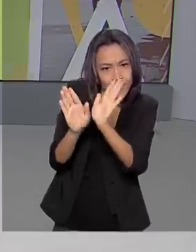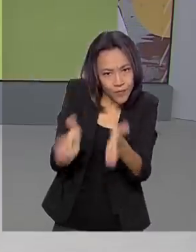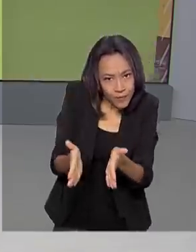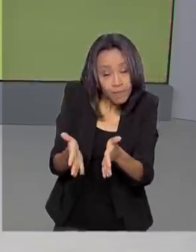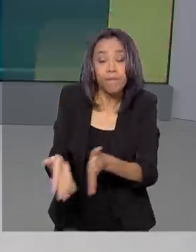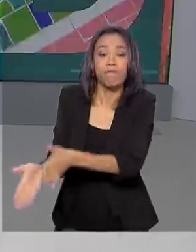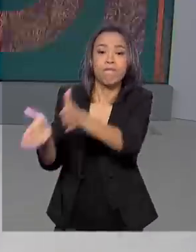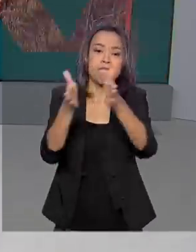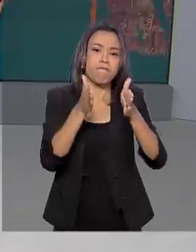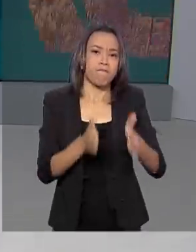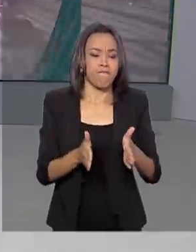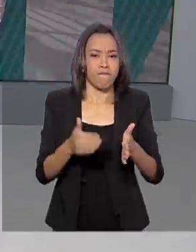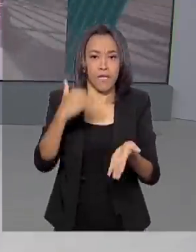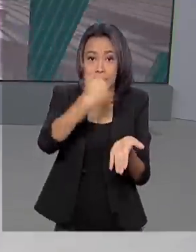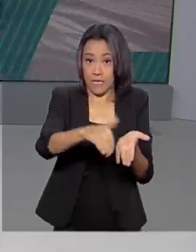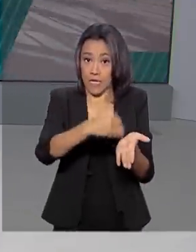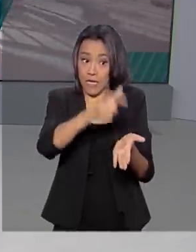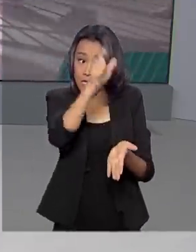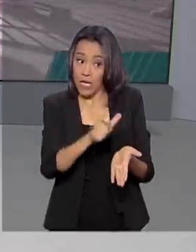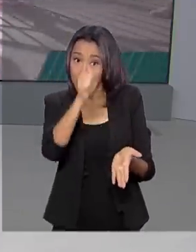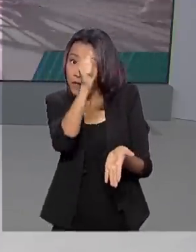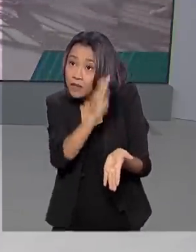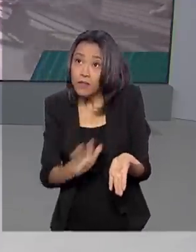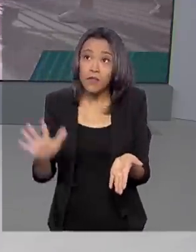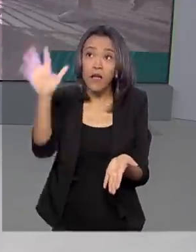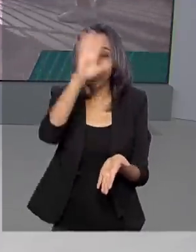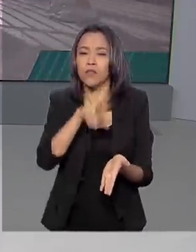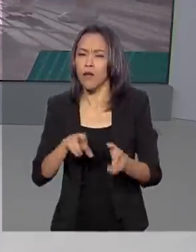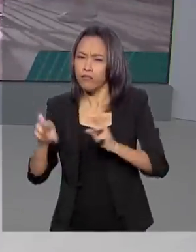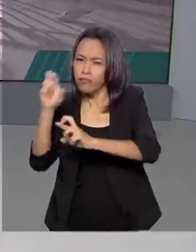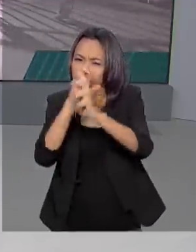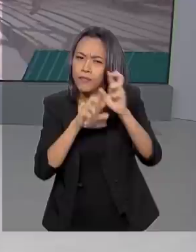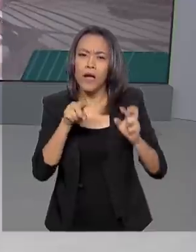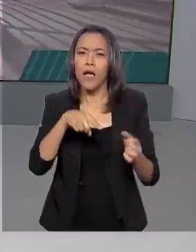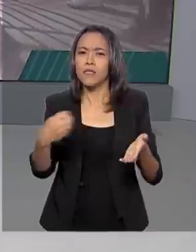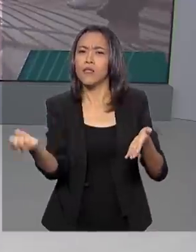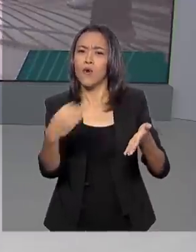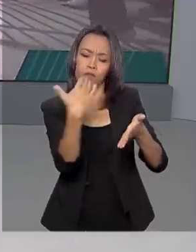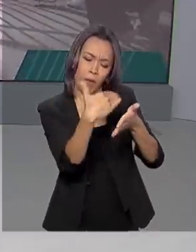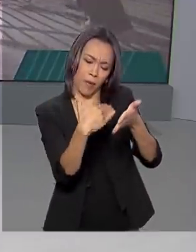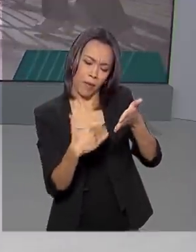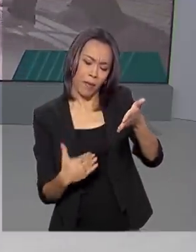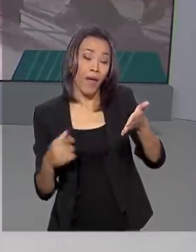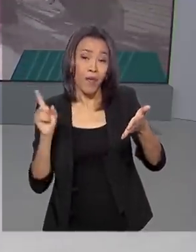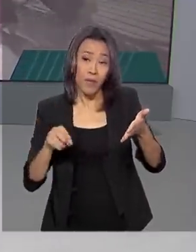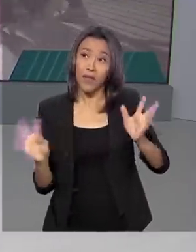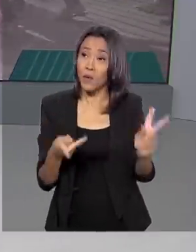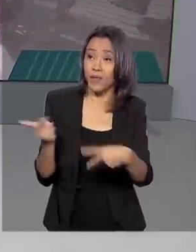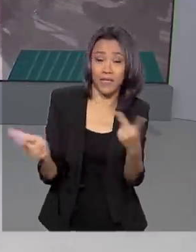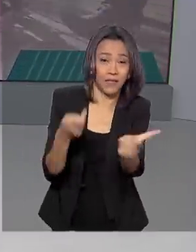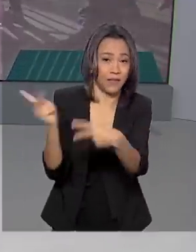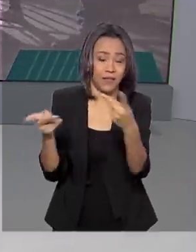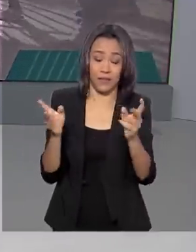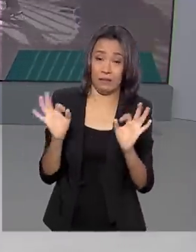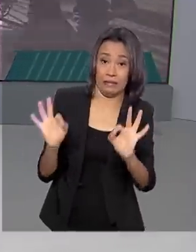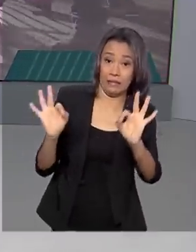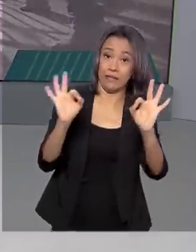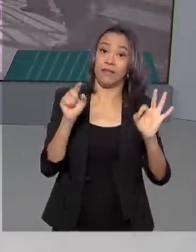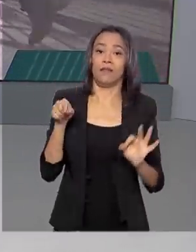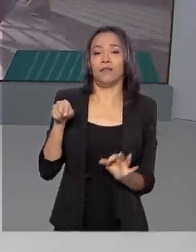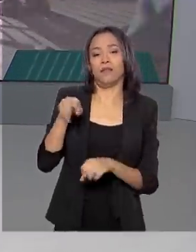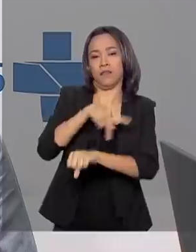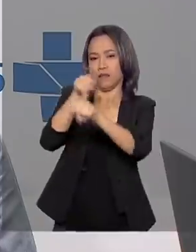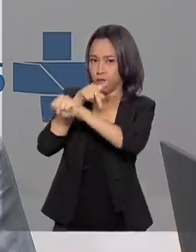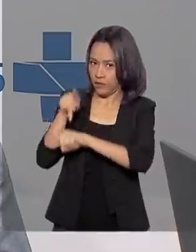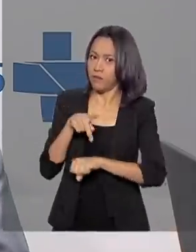de acordo com o secretário nacional de Vigilância em Saúde, a nova lista se deve ao aumento do número de casos confirmados nesses países.